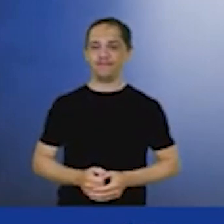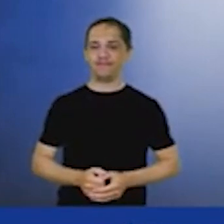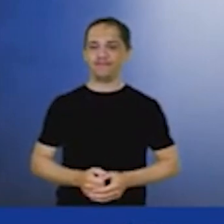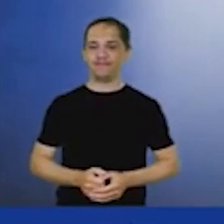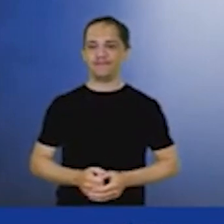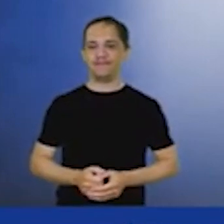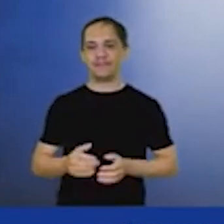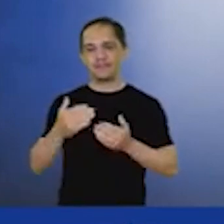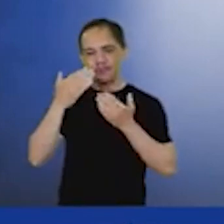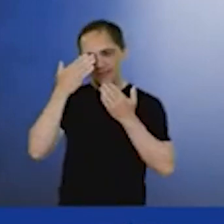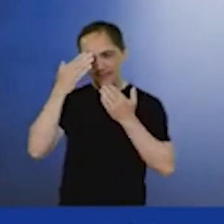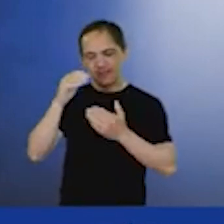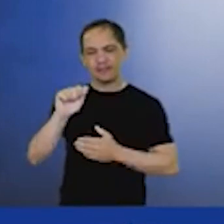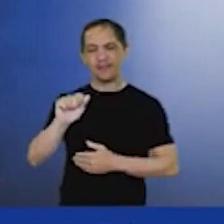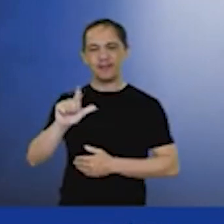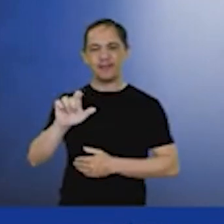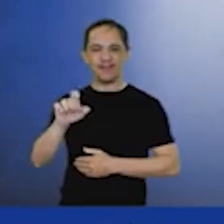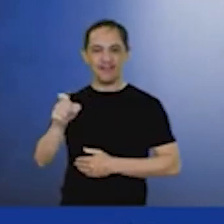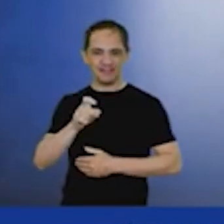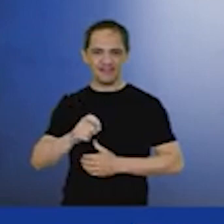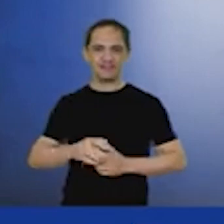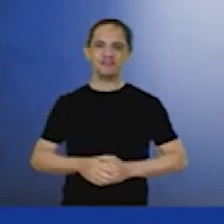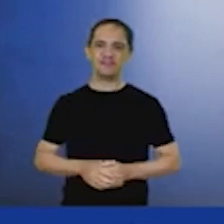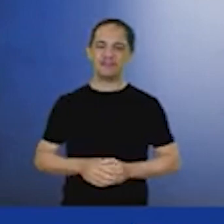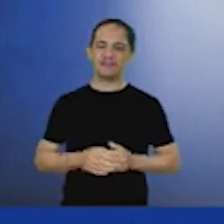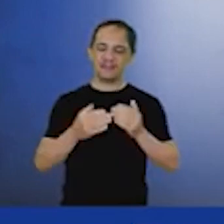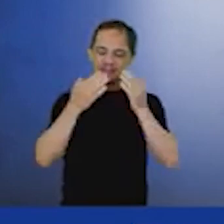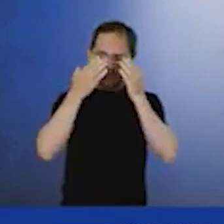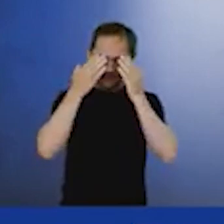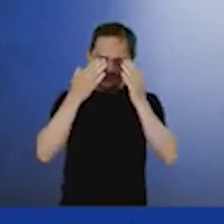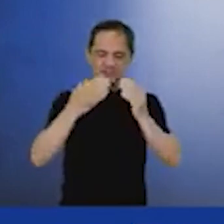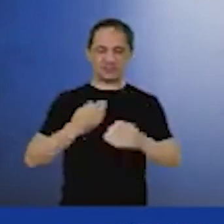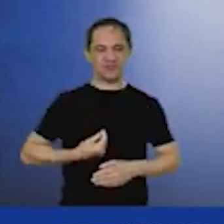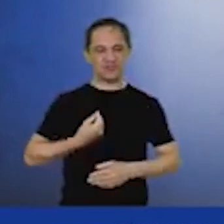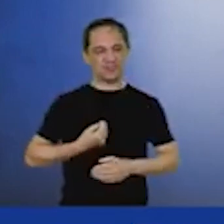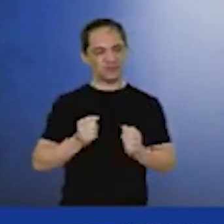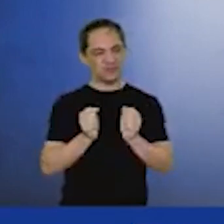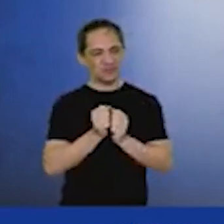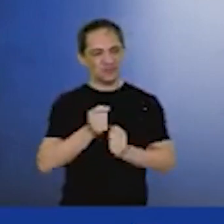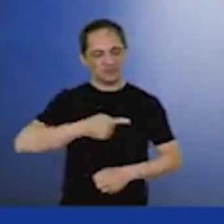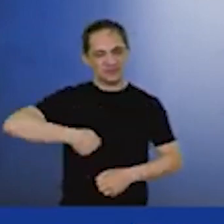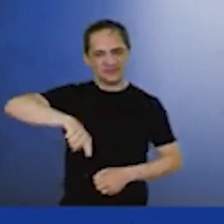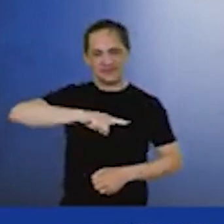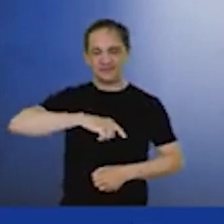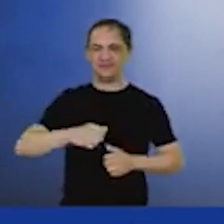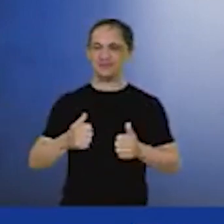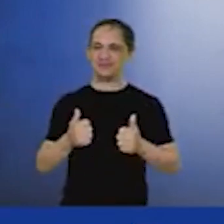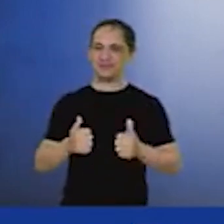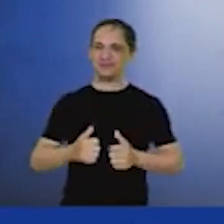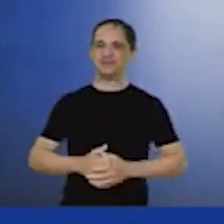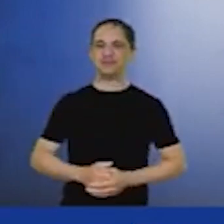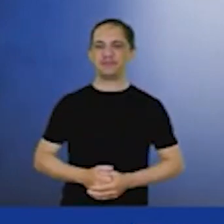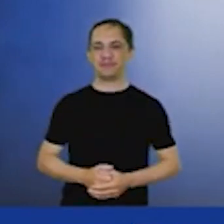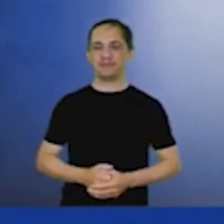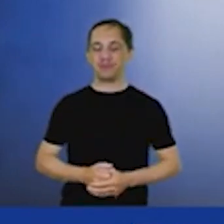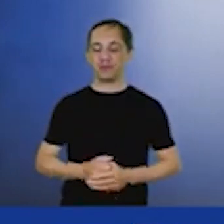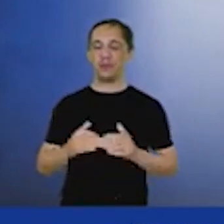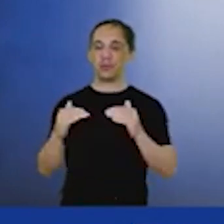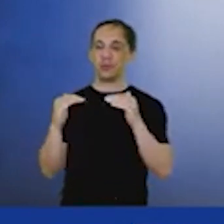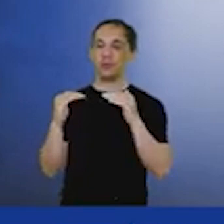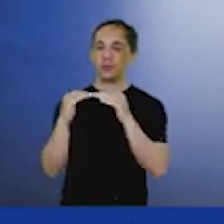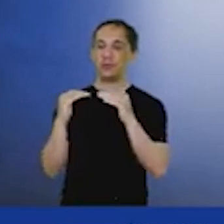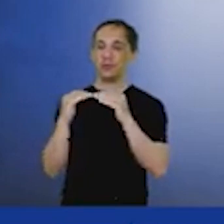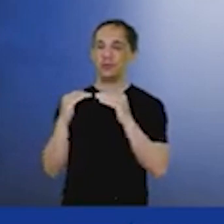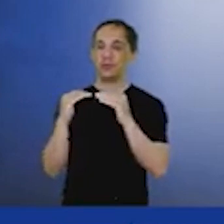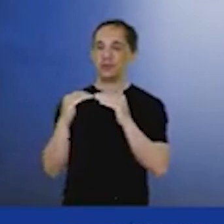Obrigada Alex e agradeço mais uma vez a sua presença por estar aqui com a gente e concordo que a indústria do